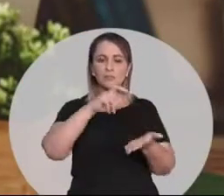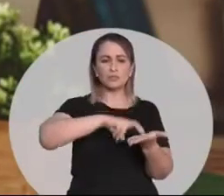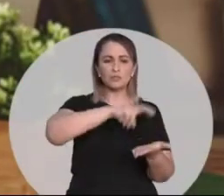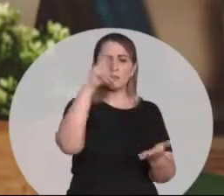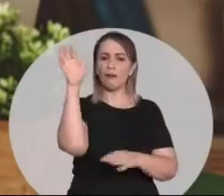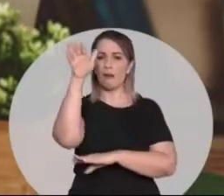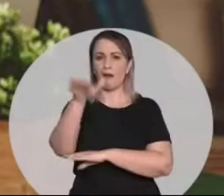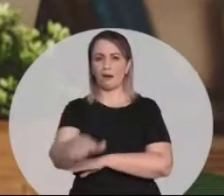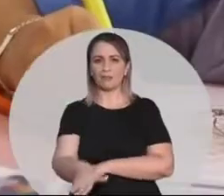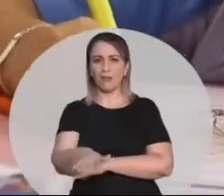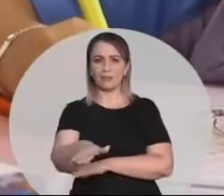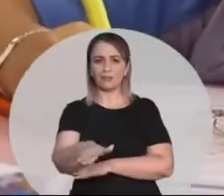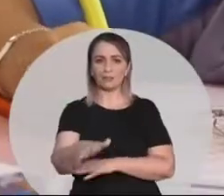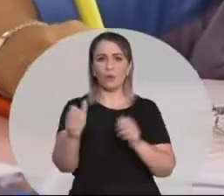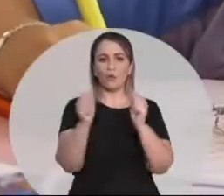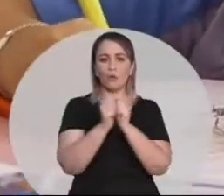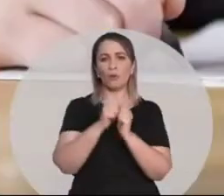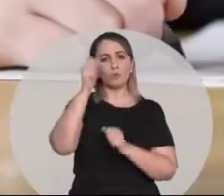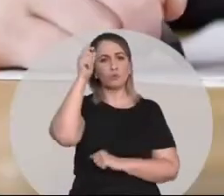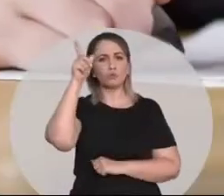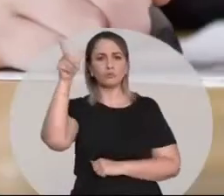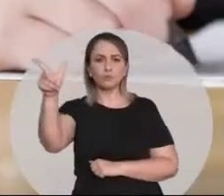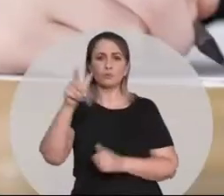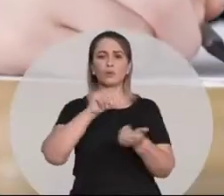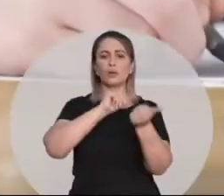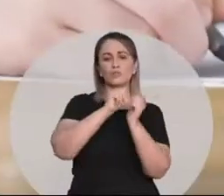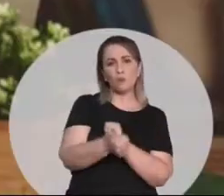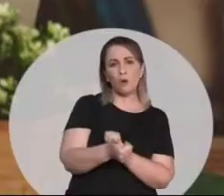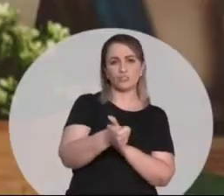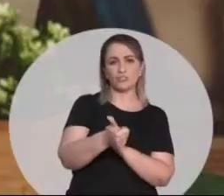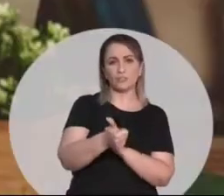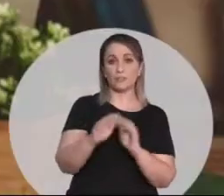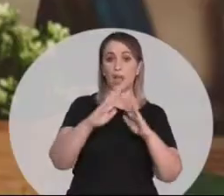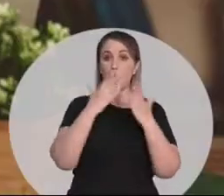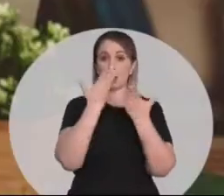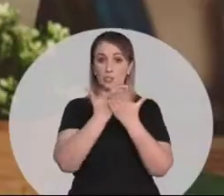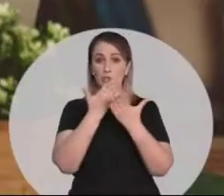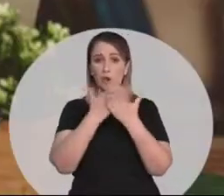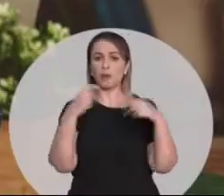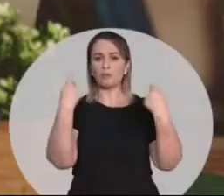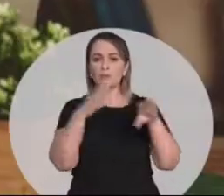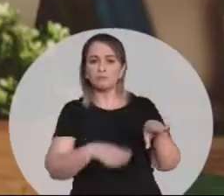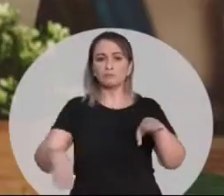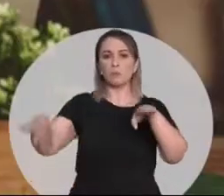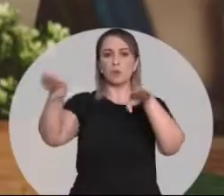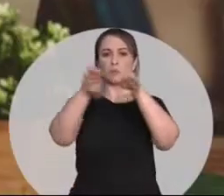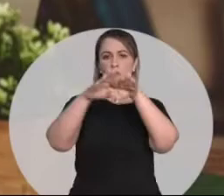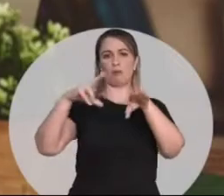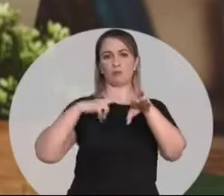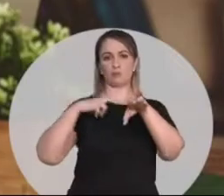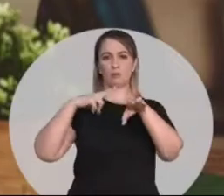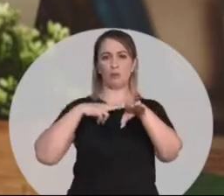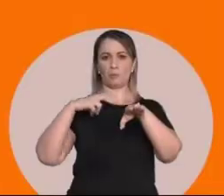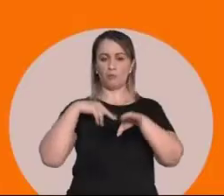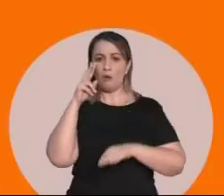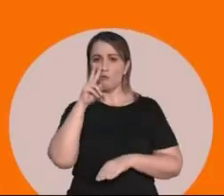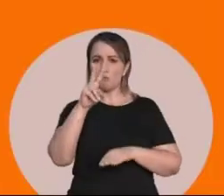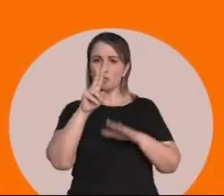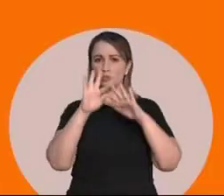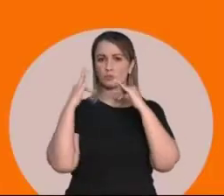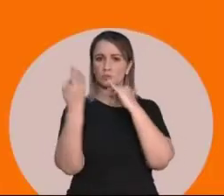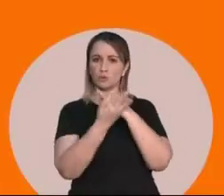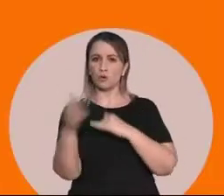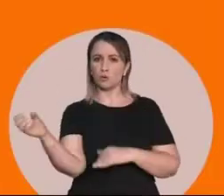ser integral e integrada. Atividades culturais e esportivas no contraturno. As escolas públicas precisam ter o mesmo nível das particulares.